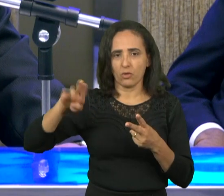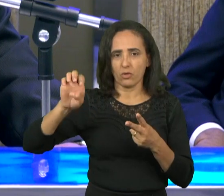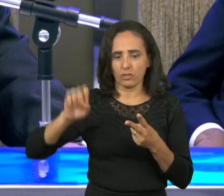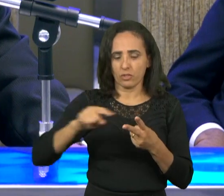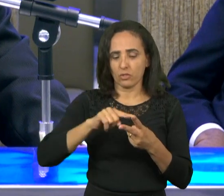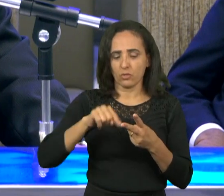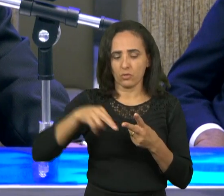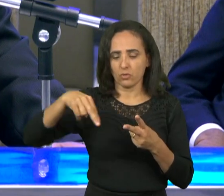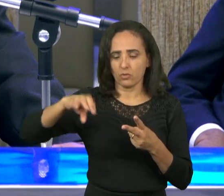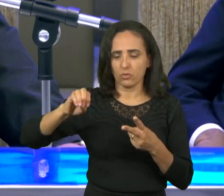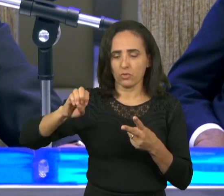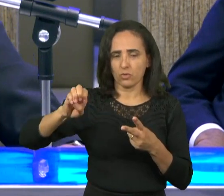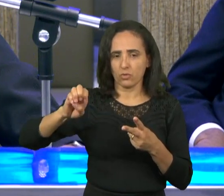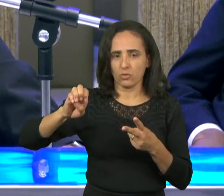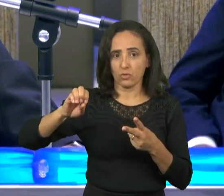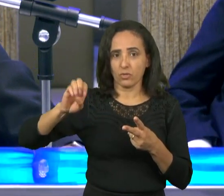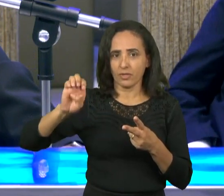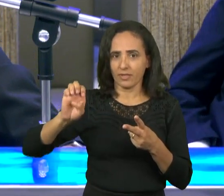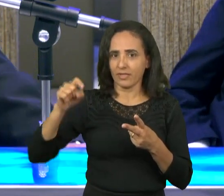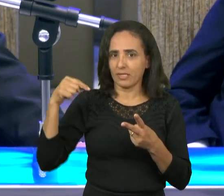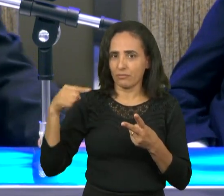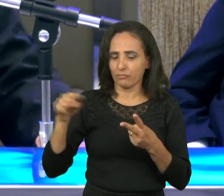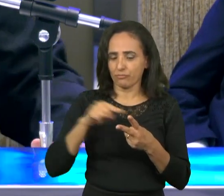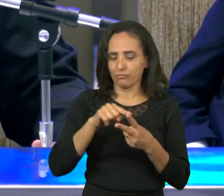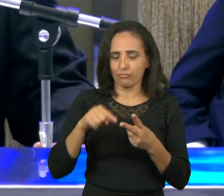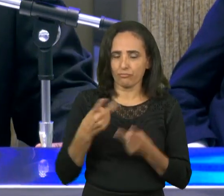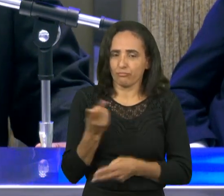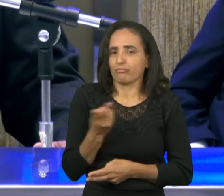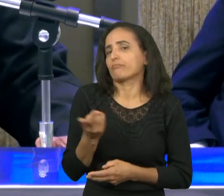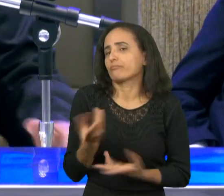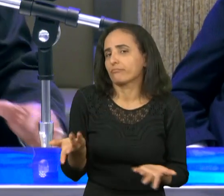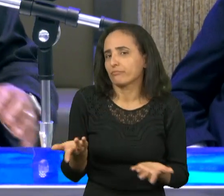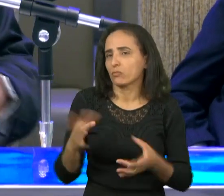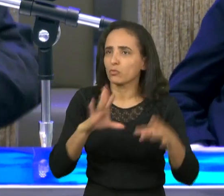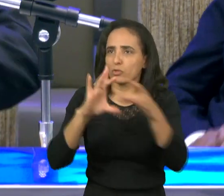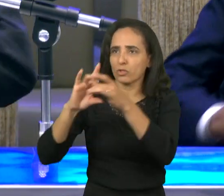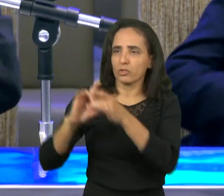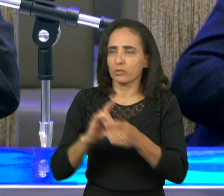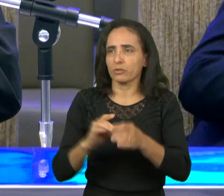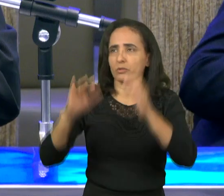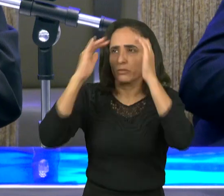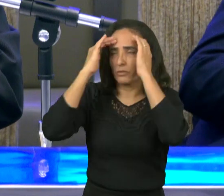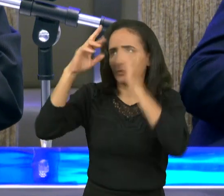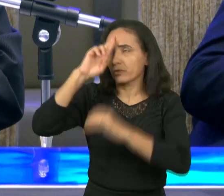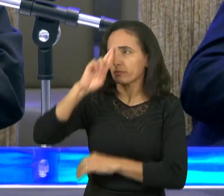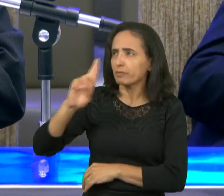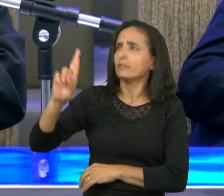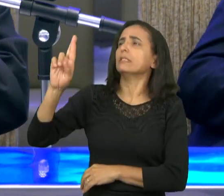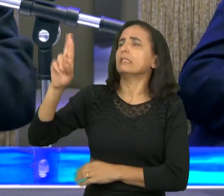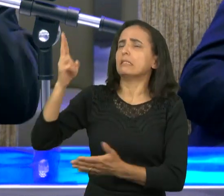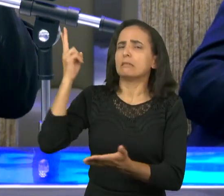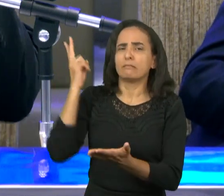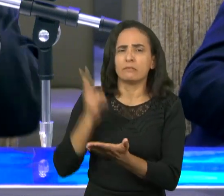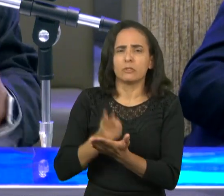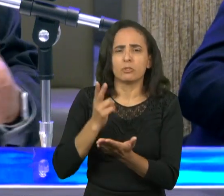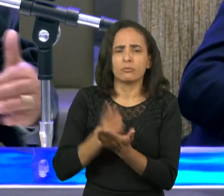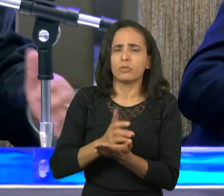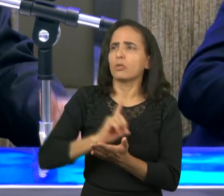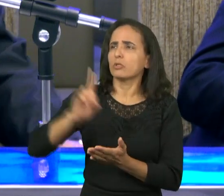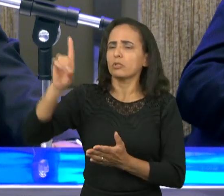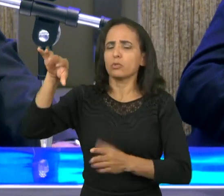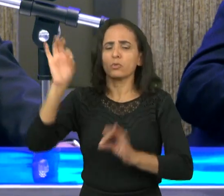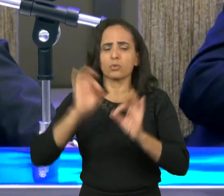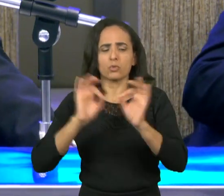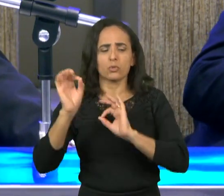como está registrado no capítulo 6 de Gênesis levando o Criador a tomar medidas punitivas